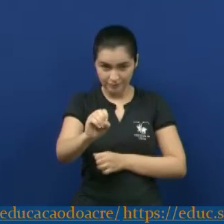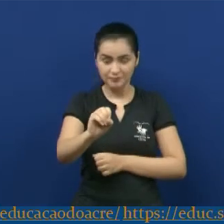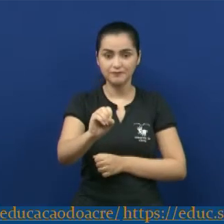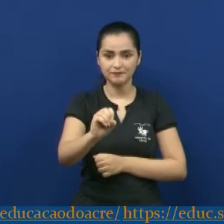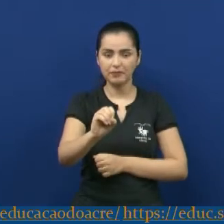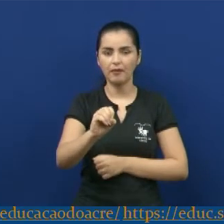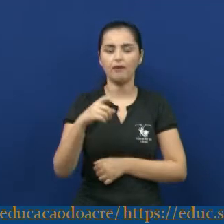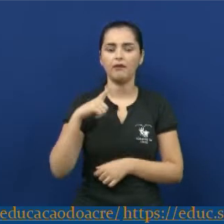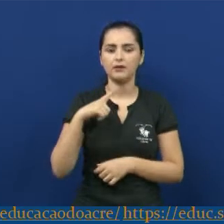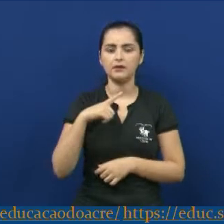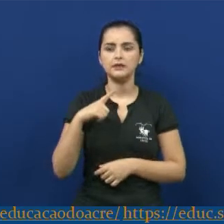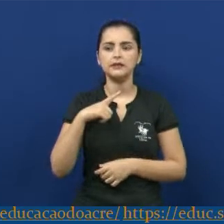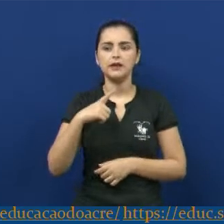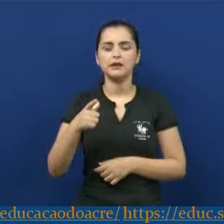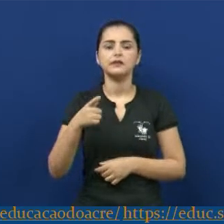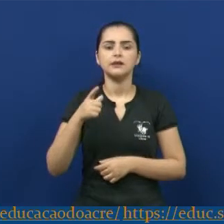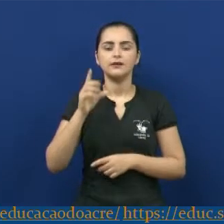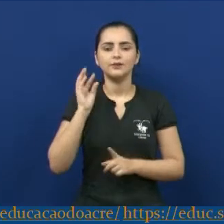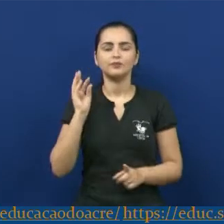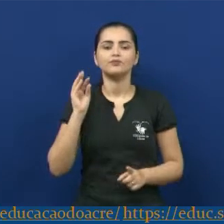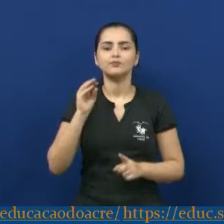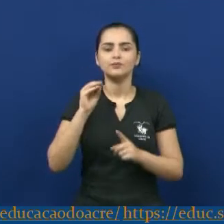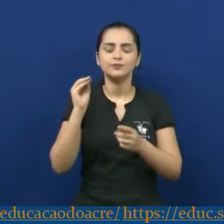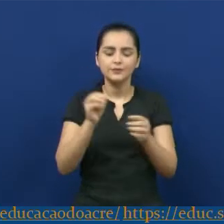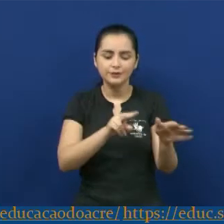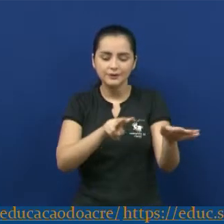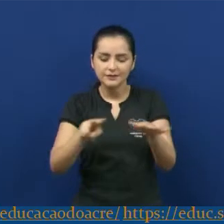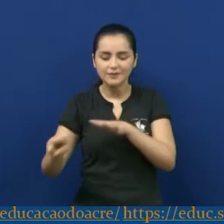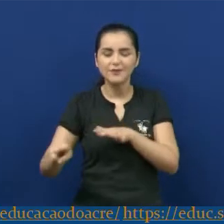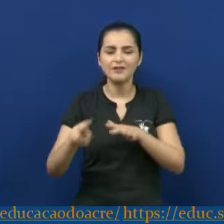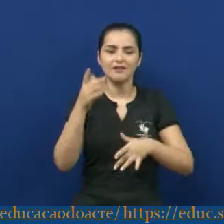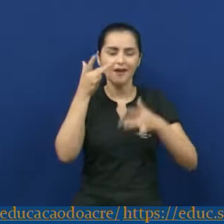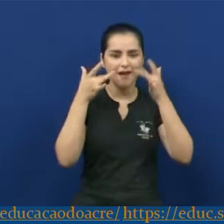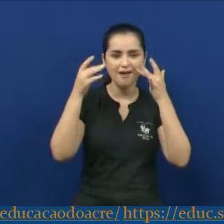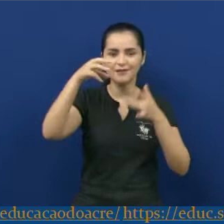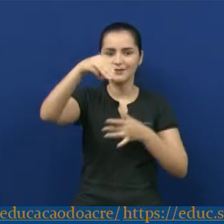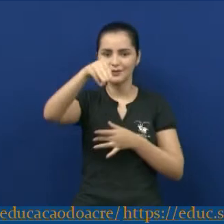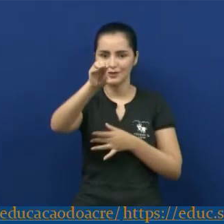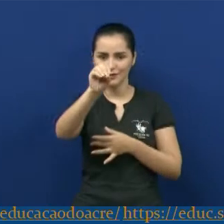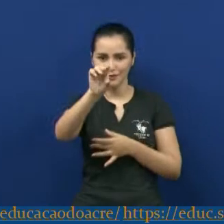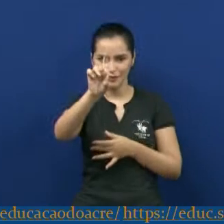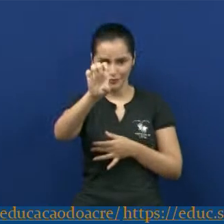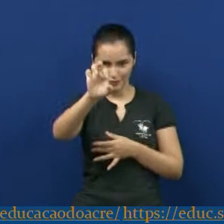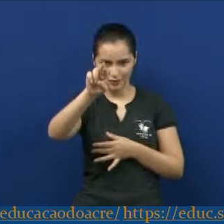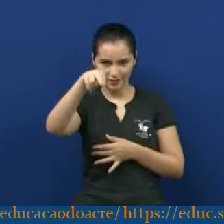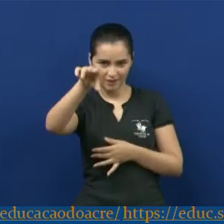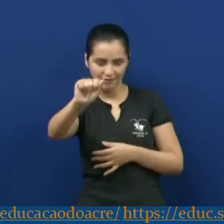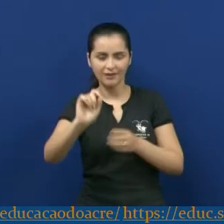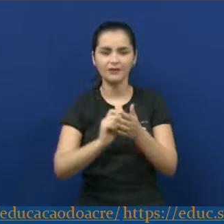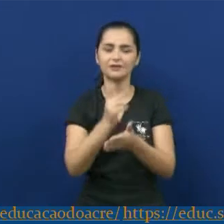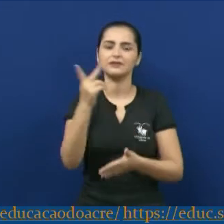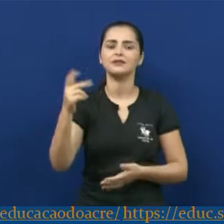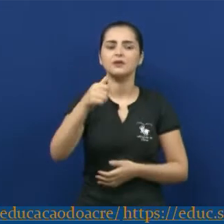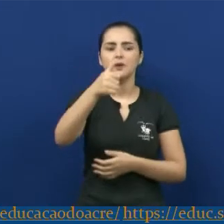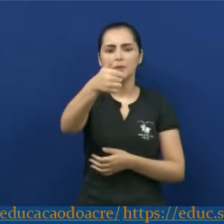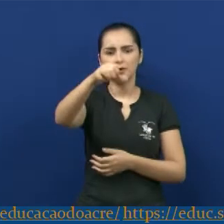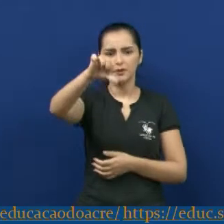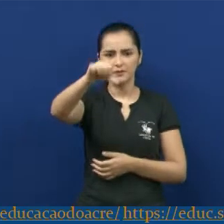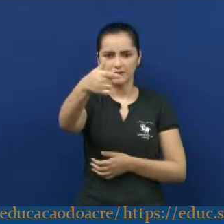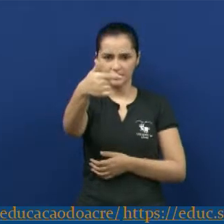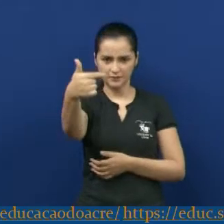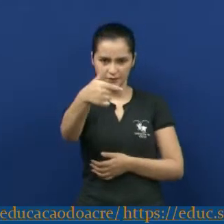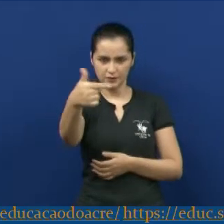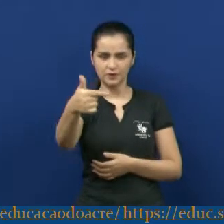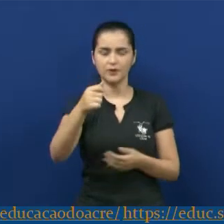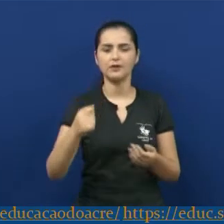Ele teve o seu marco na Semana da Arte Moderna, que aconteceu em 1922. Rompeu com a